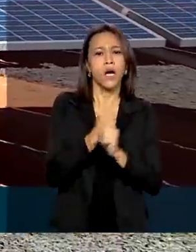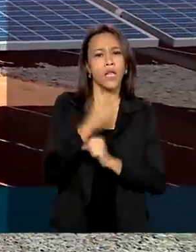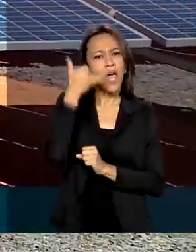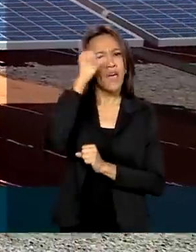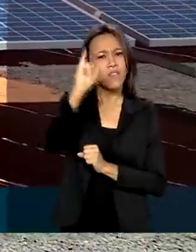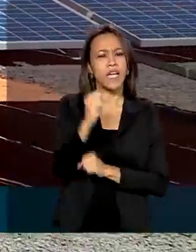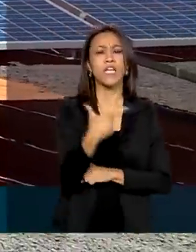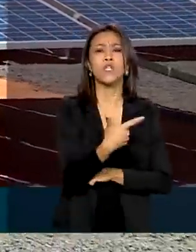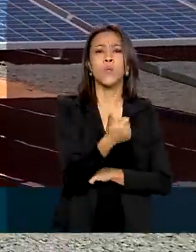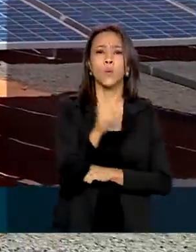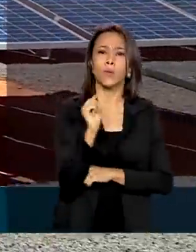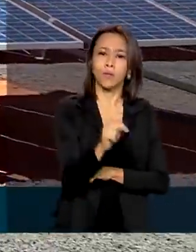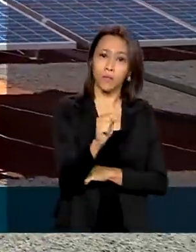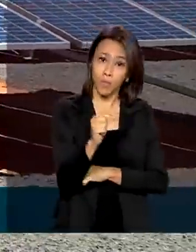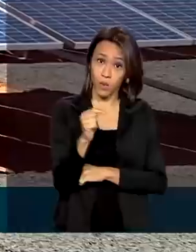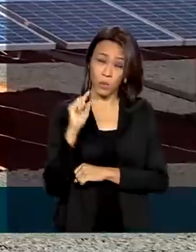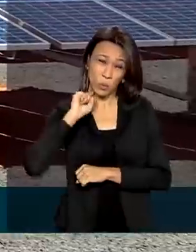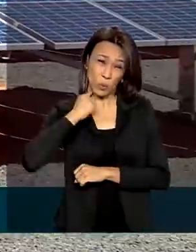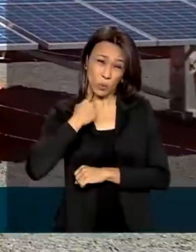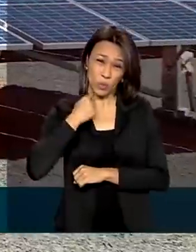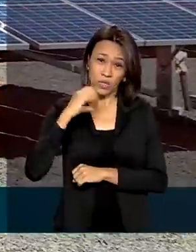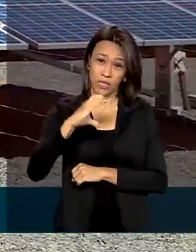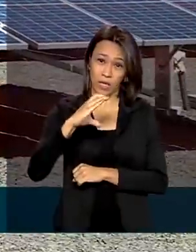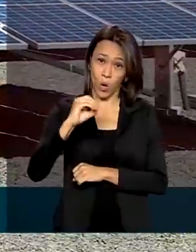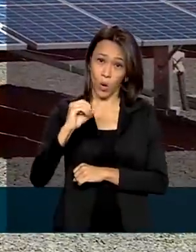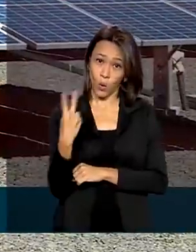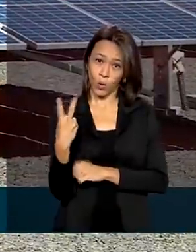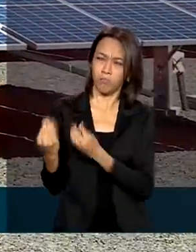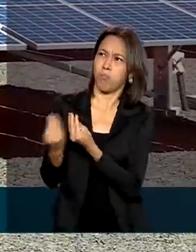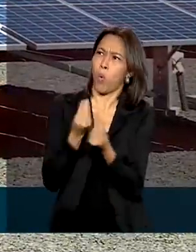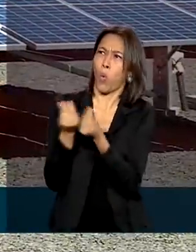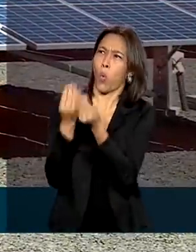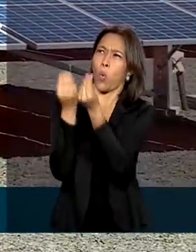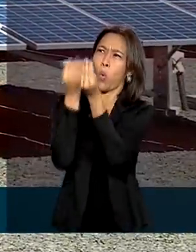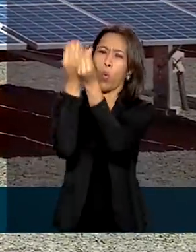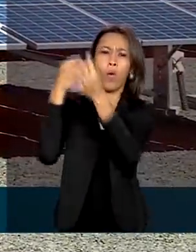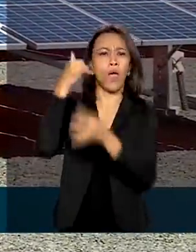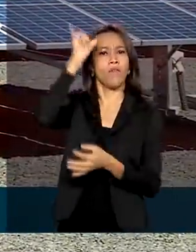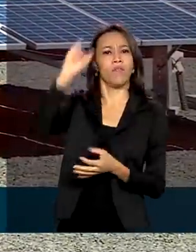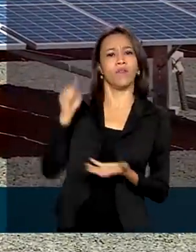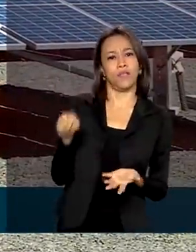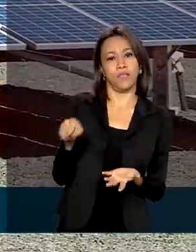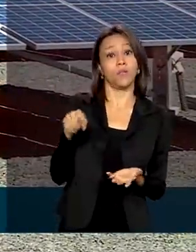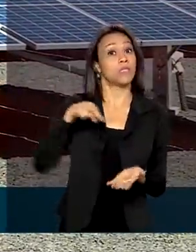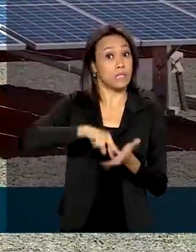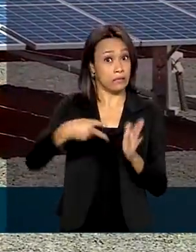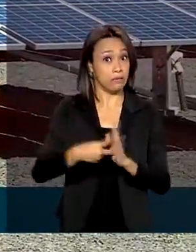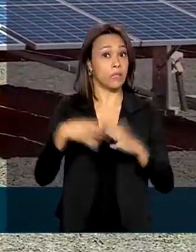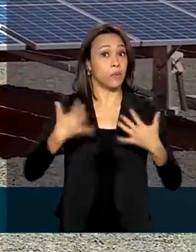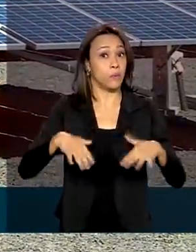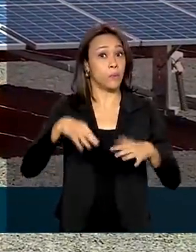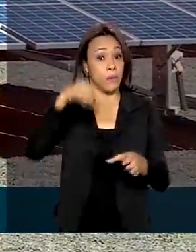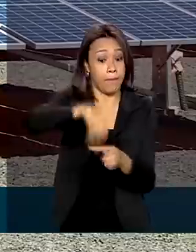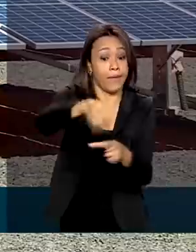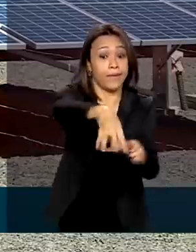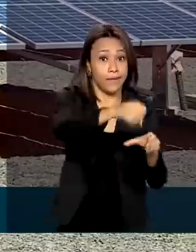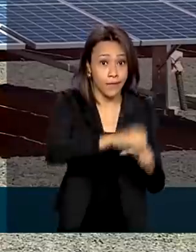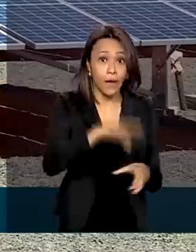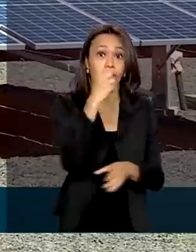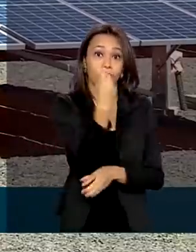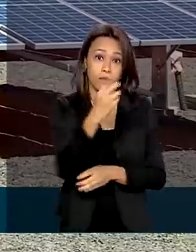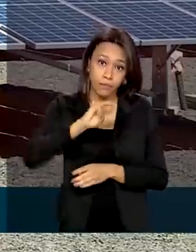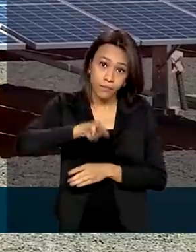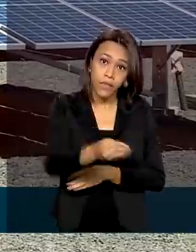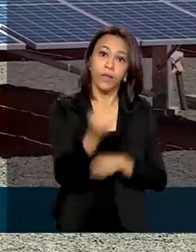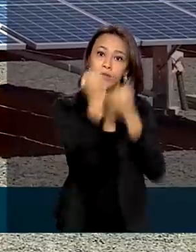de 12 mil toneladas de gás carbônico sejam jogados na atmosfera, o que equivale a plantar quase um